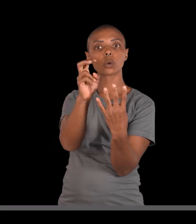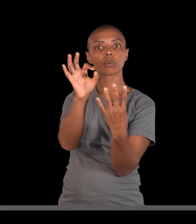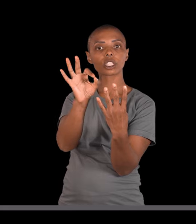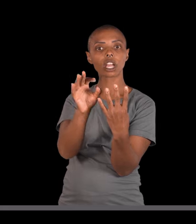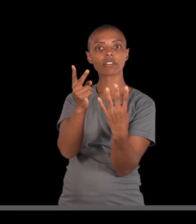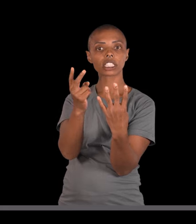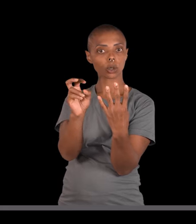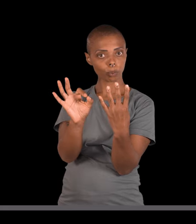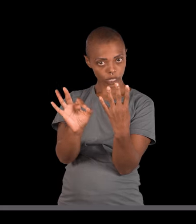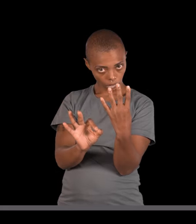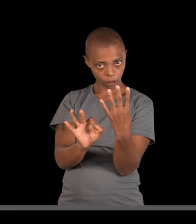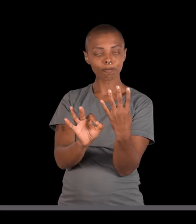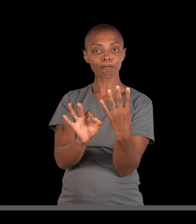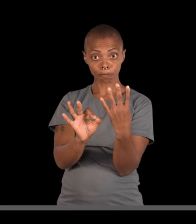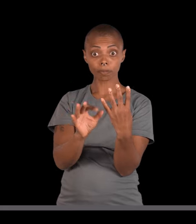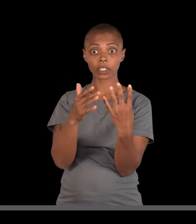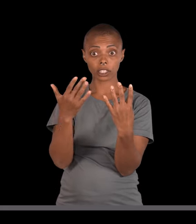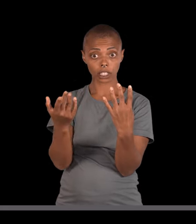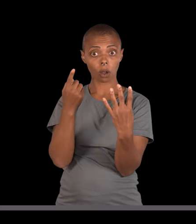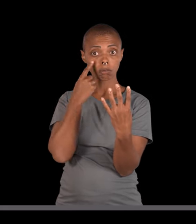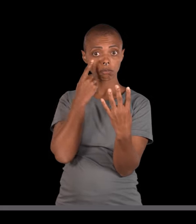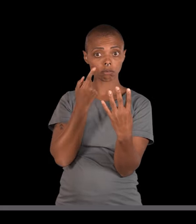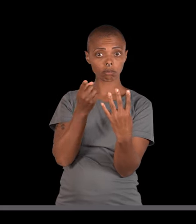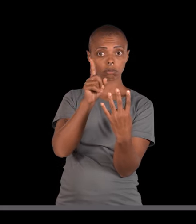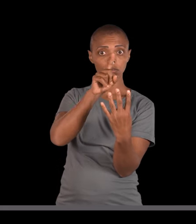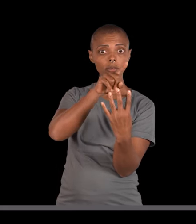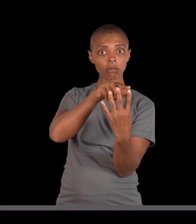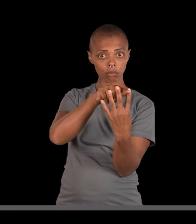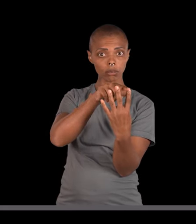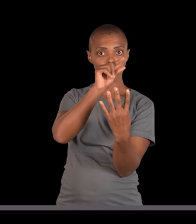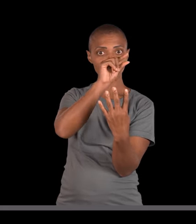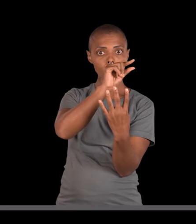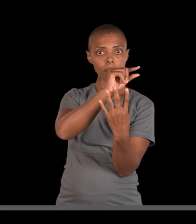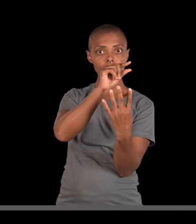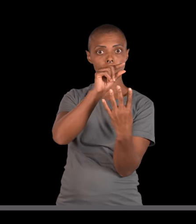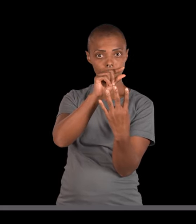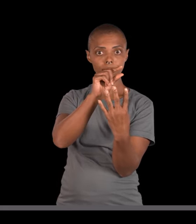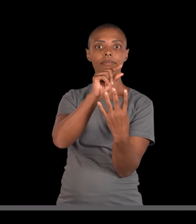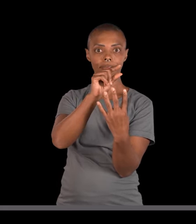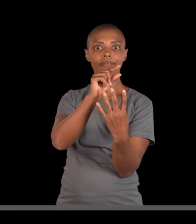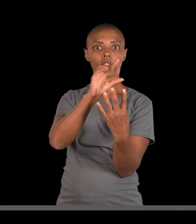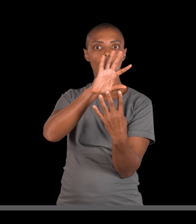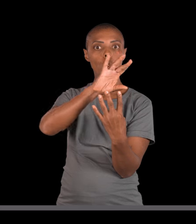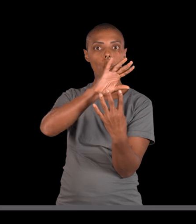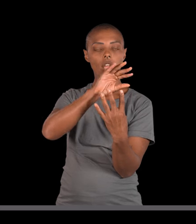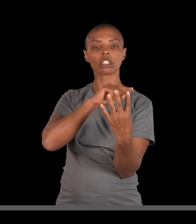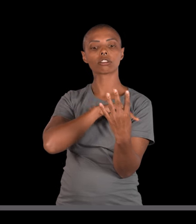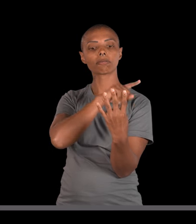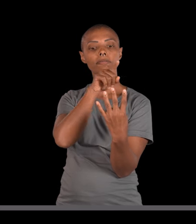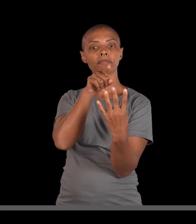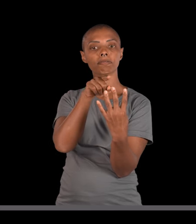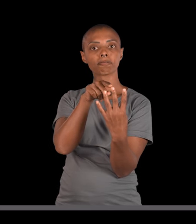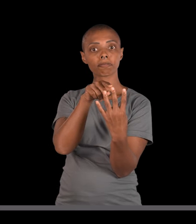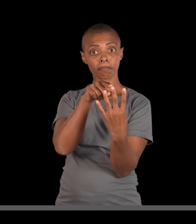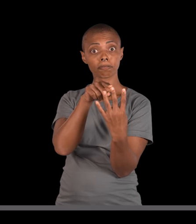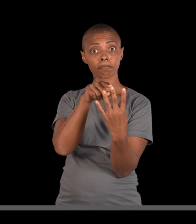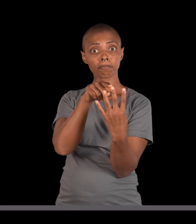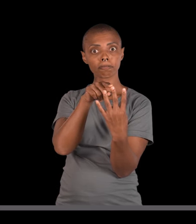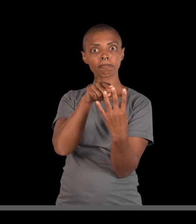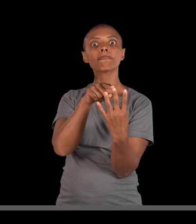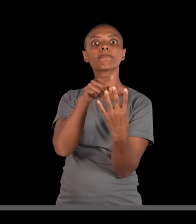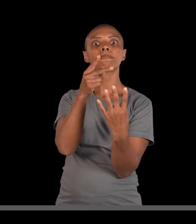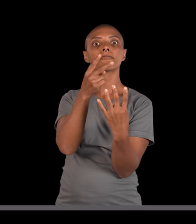a 25%. Então olha só, um quadrado aqui com fibrose cística, 25%,